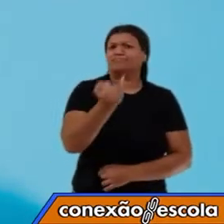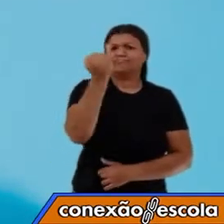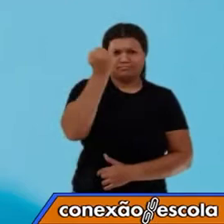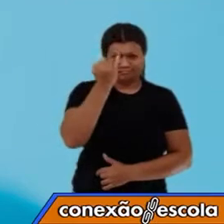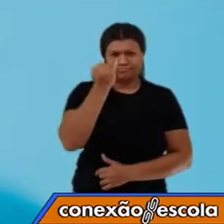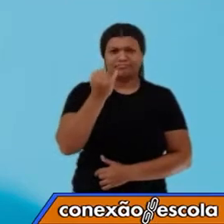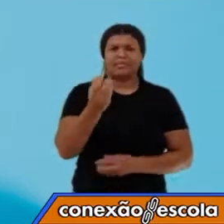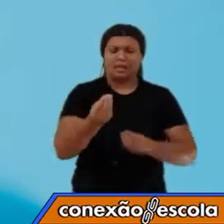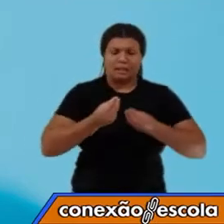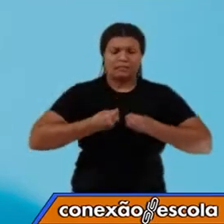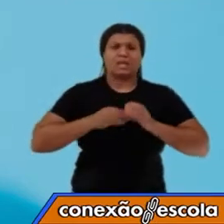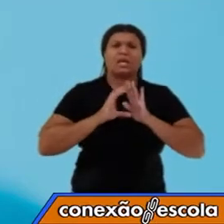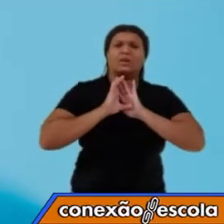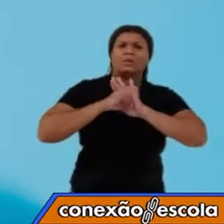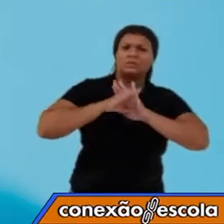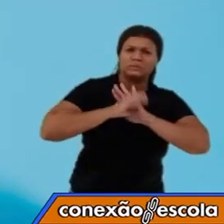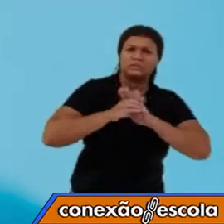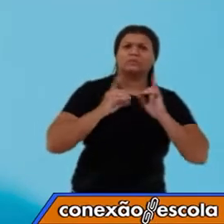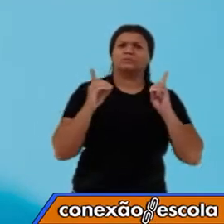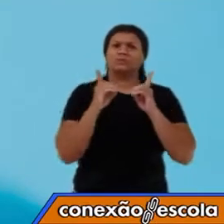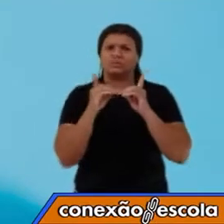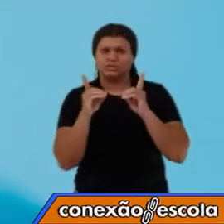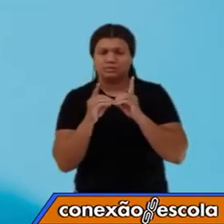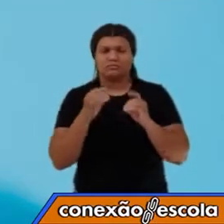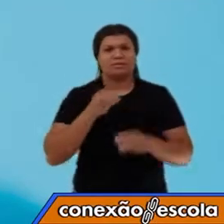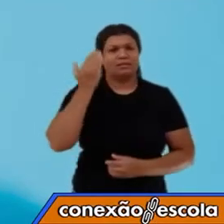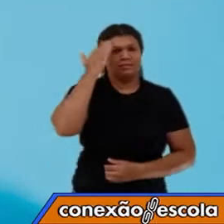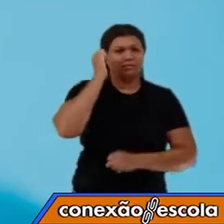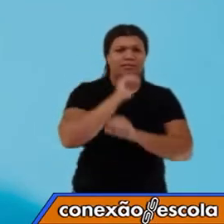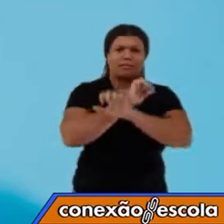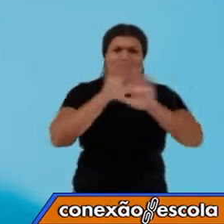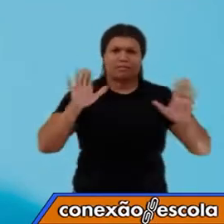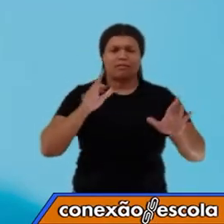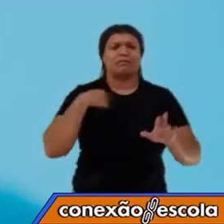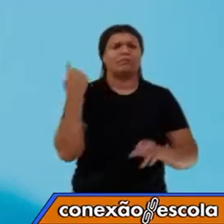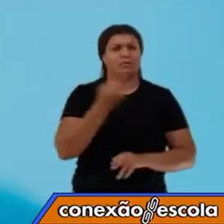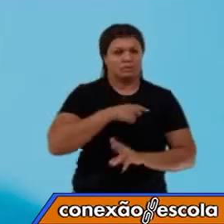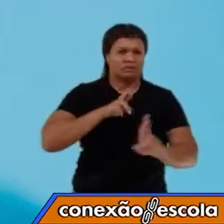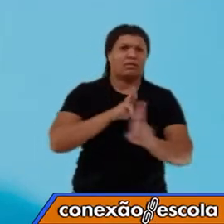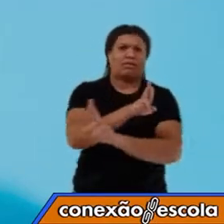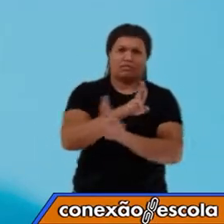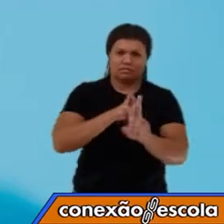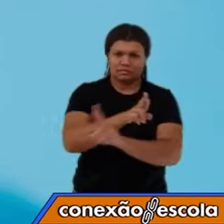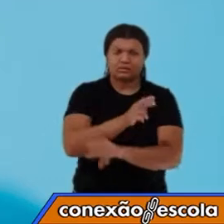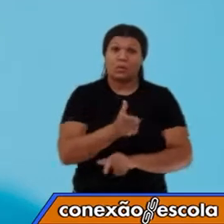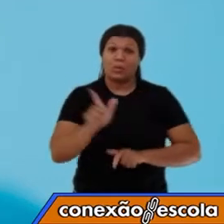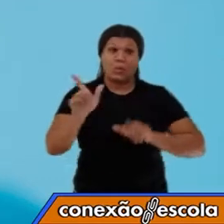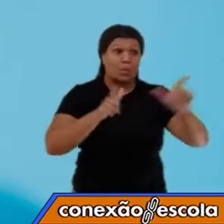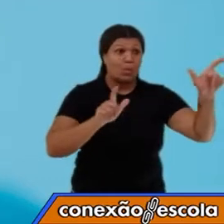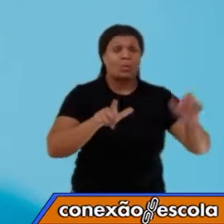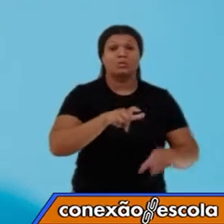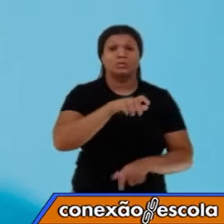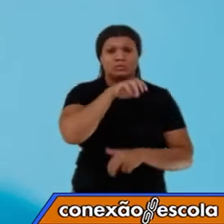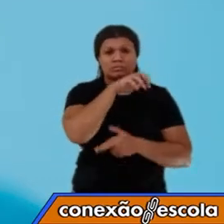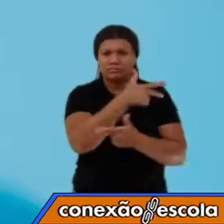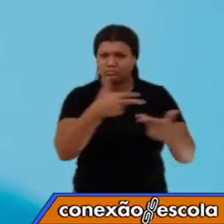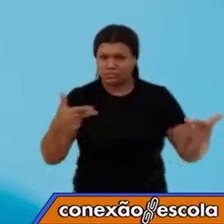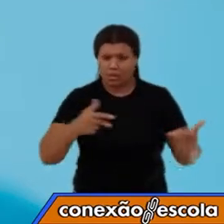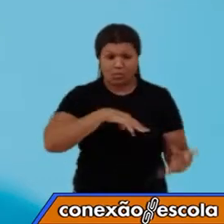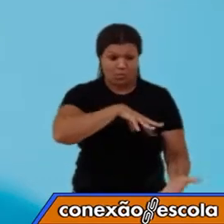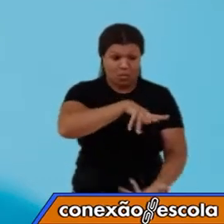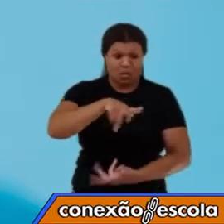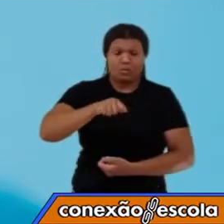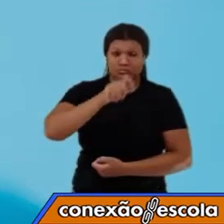conceitos dinâmicos para entender a nossa relação e de outros seres vivos com o mundo natural.